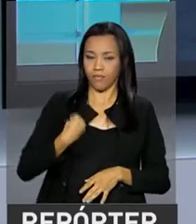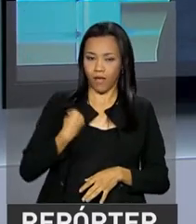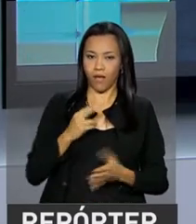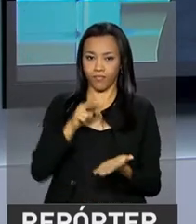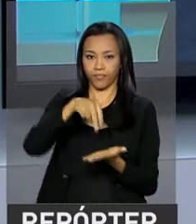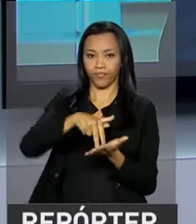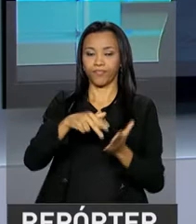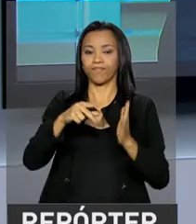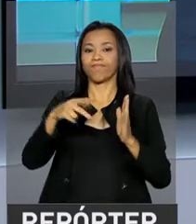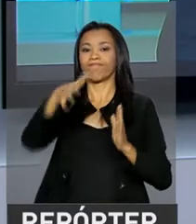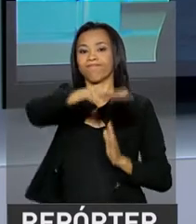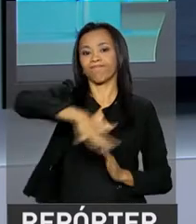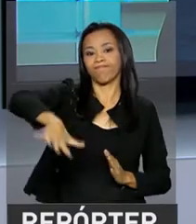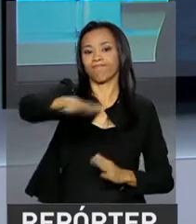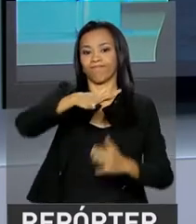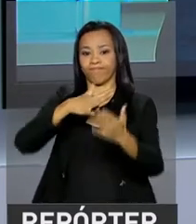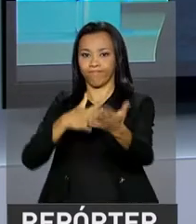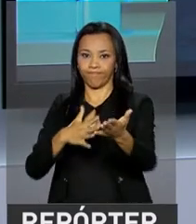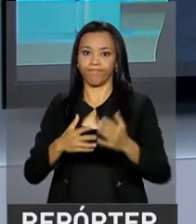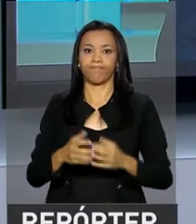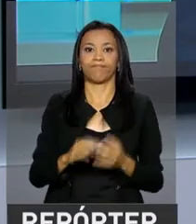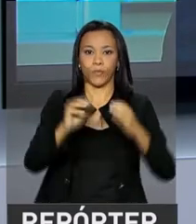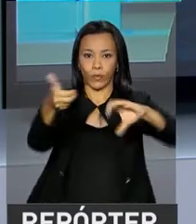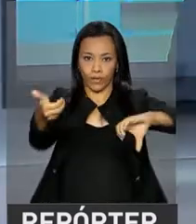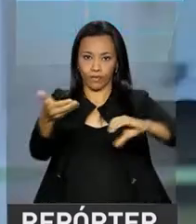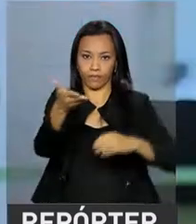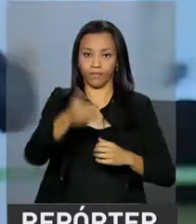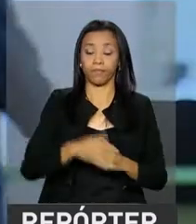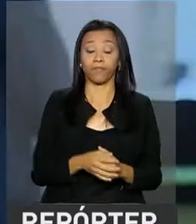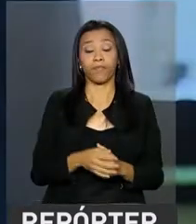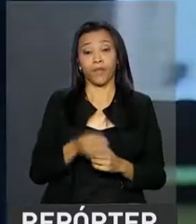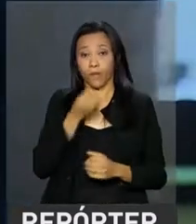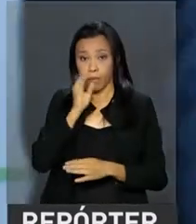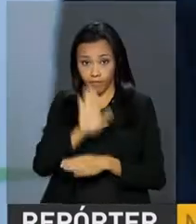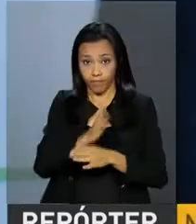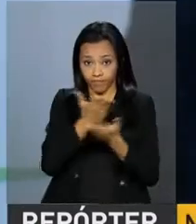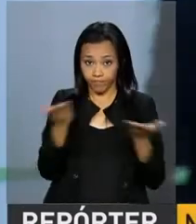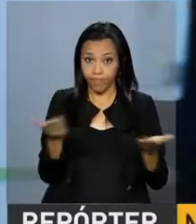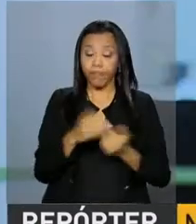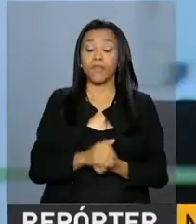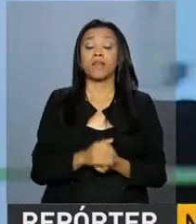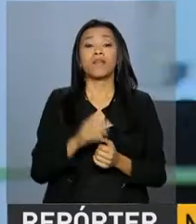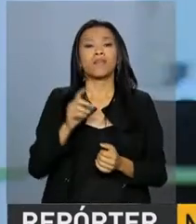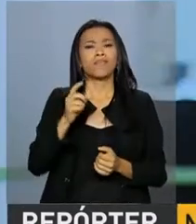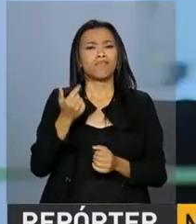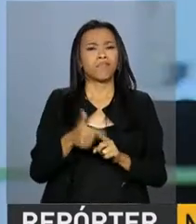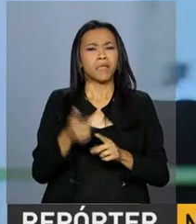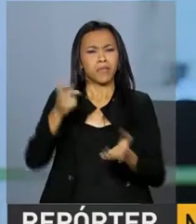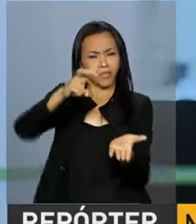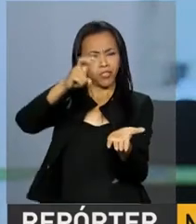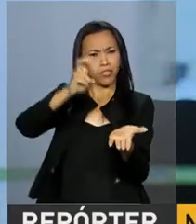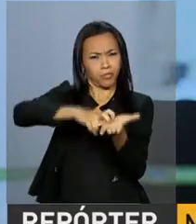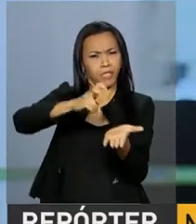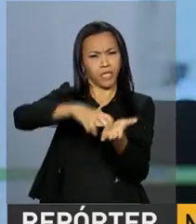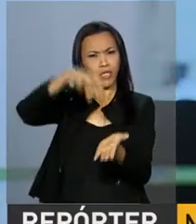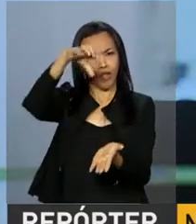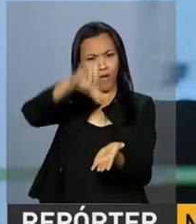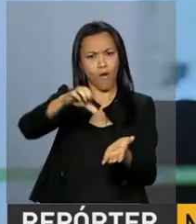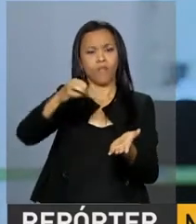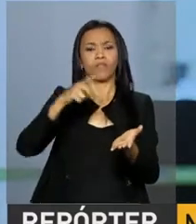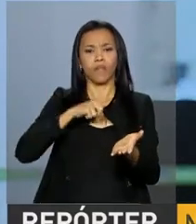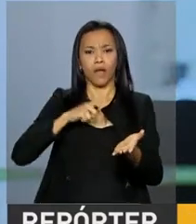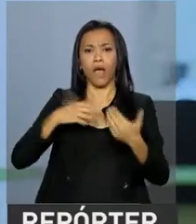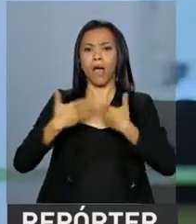Ney, boa tarde. Boa tarde, Leandro. Boa tarde a todos. Olha, Leandro, desde as 9 horas da manhã está ocorrendo uma audiência pública na